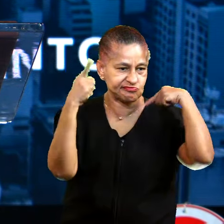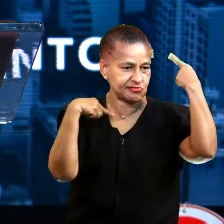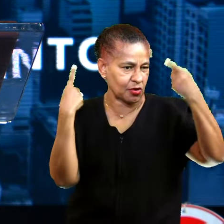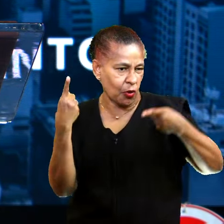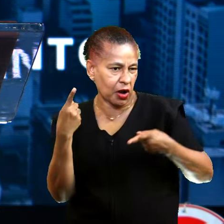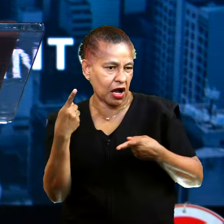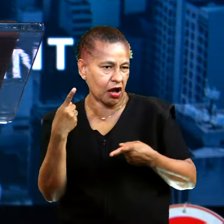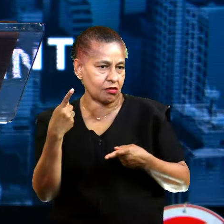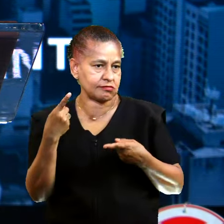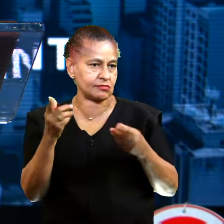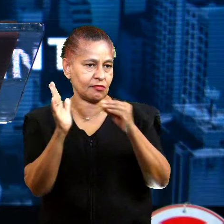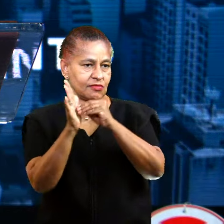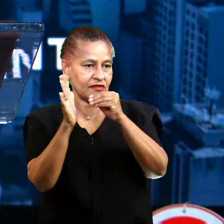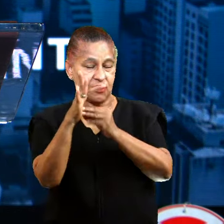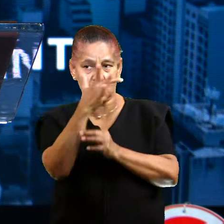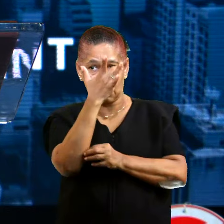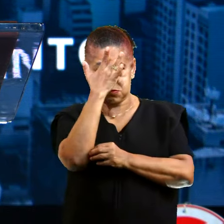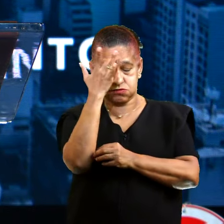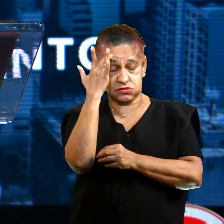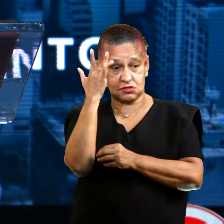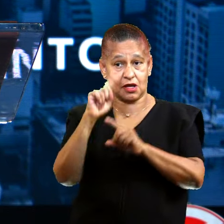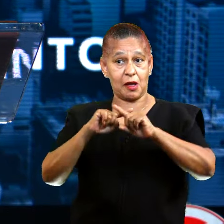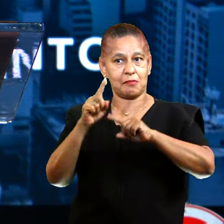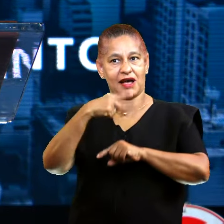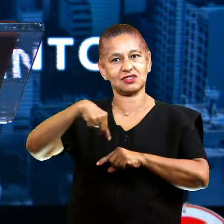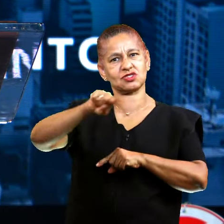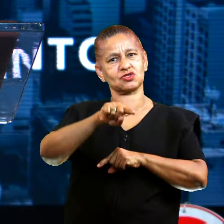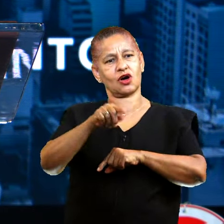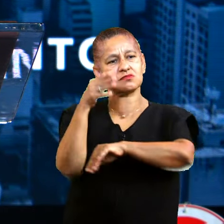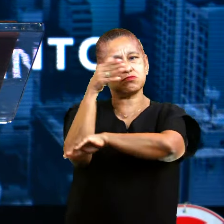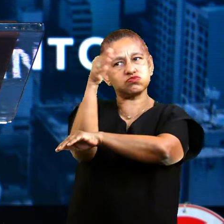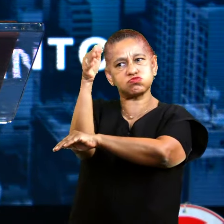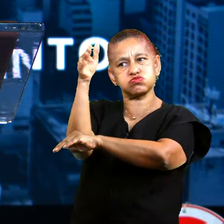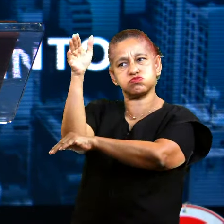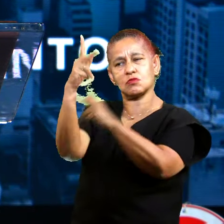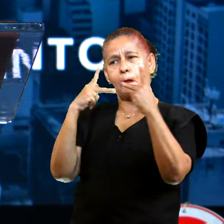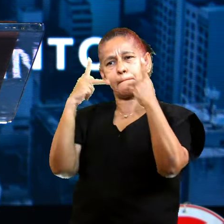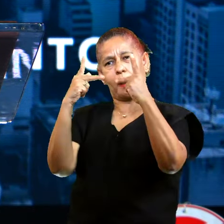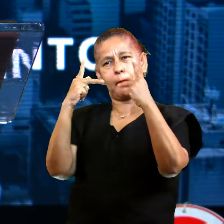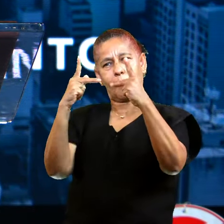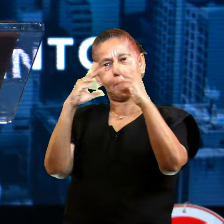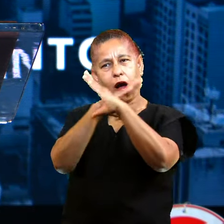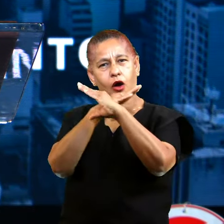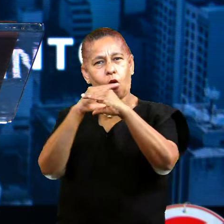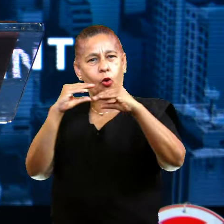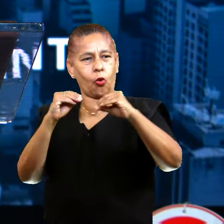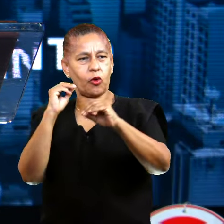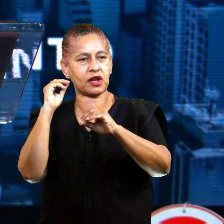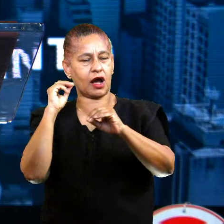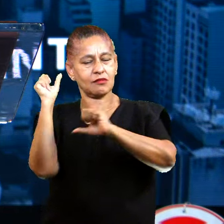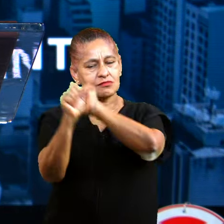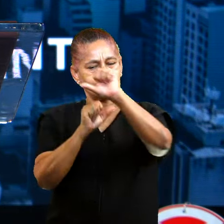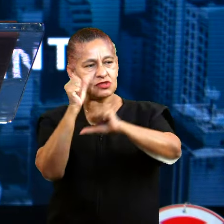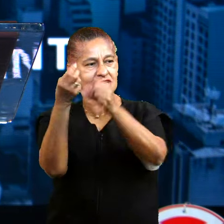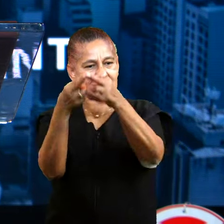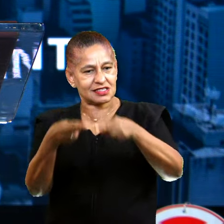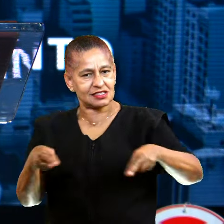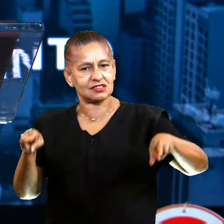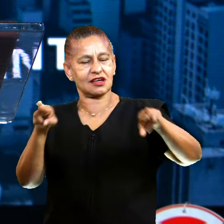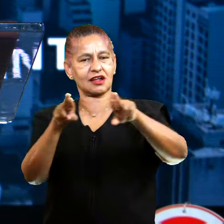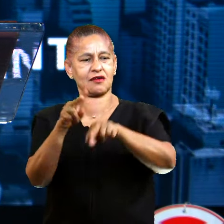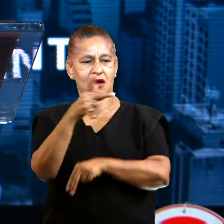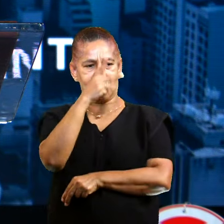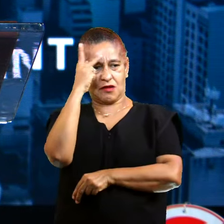Quando a igreja de Jesus prega cura, restauração, parece que alguém tem interesse que o louco